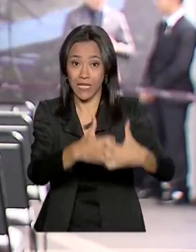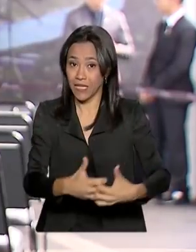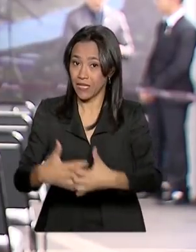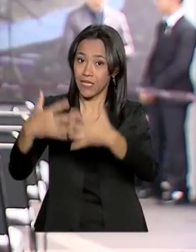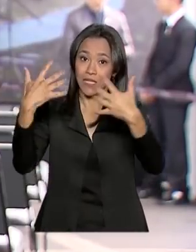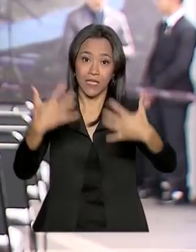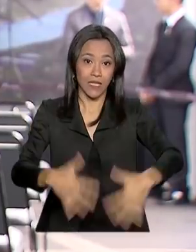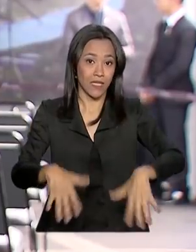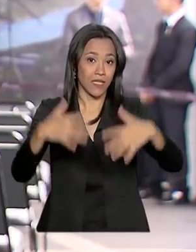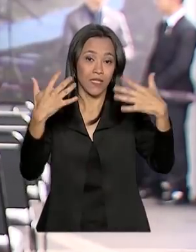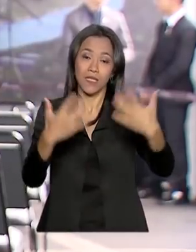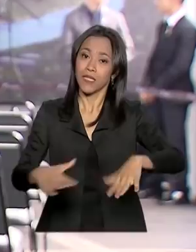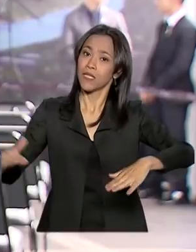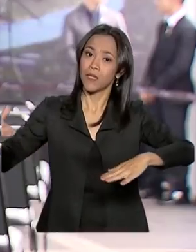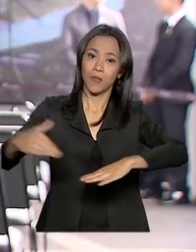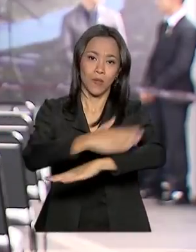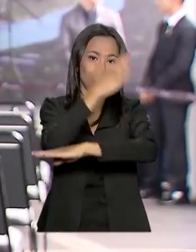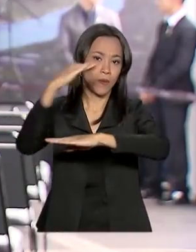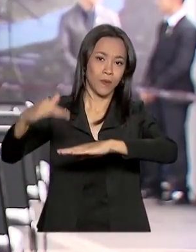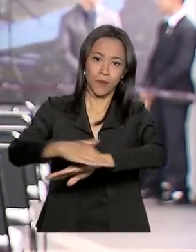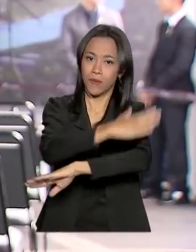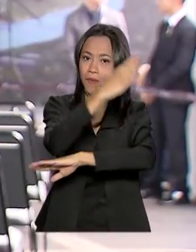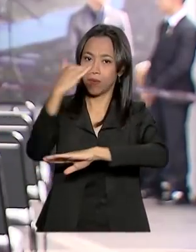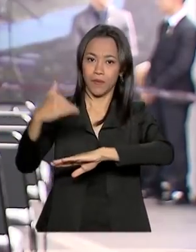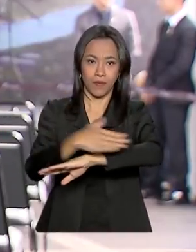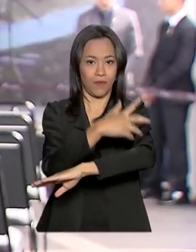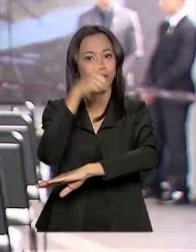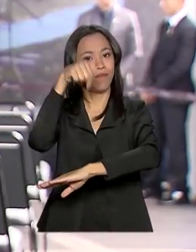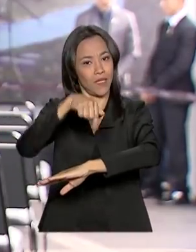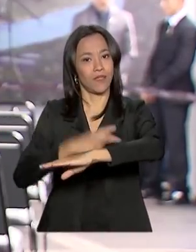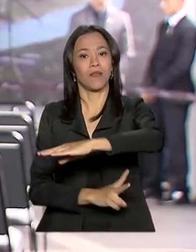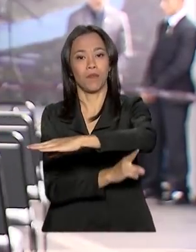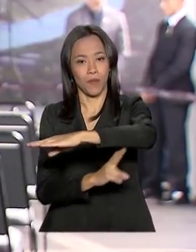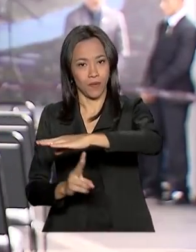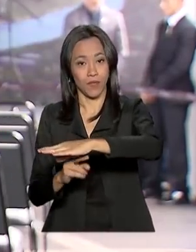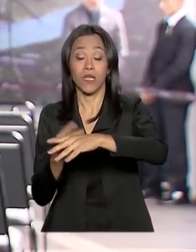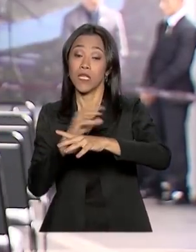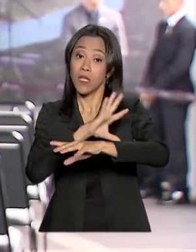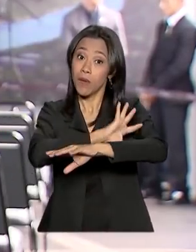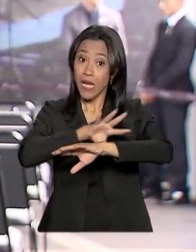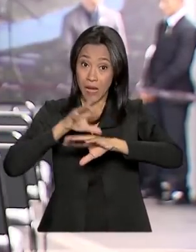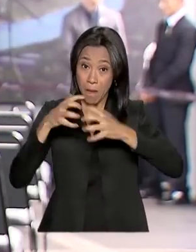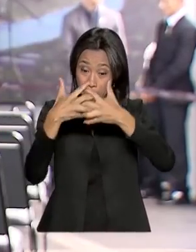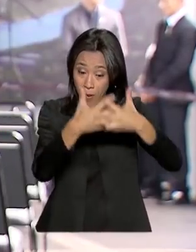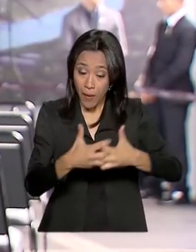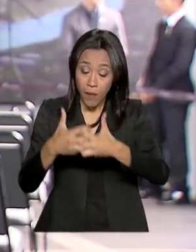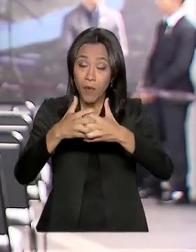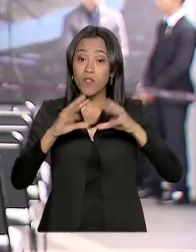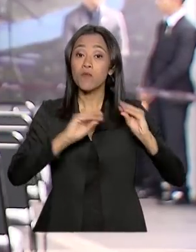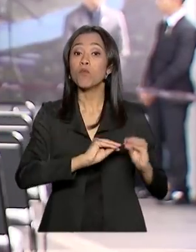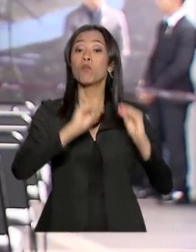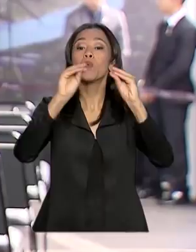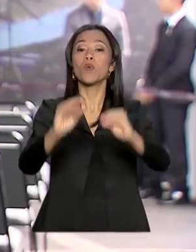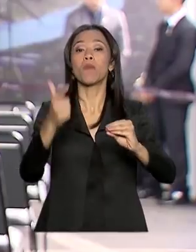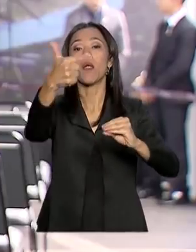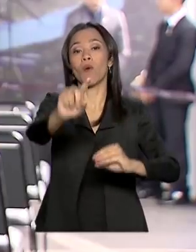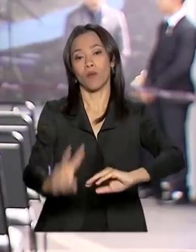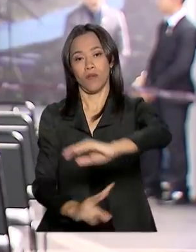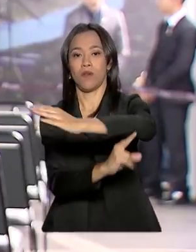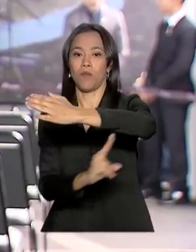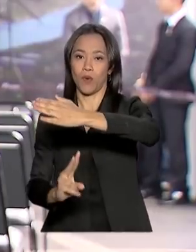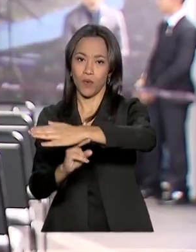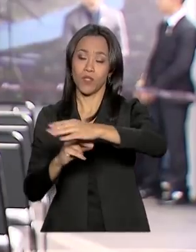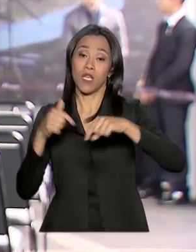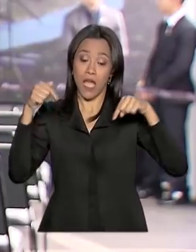Com a obra, todo esse transporte de cargas passa aí para a nova ponte. E a Ponte da Amizade vai ficar exclusiva a